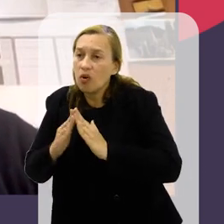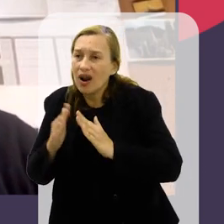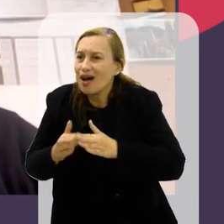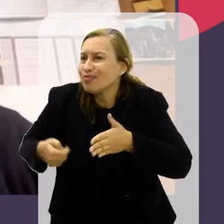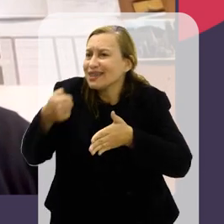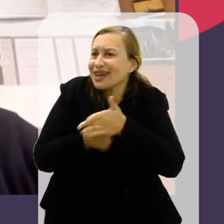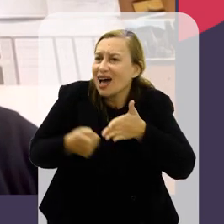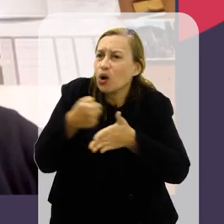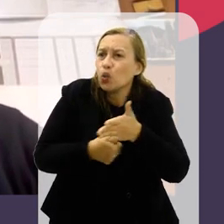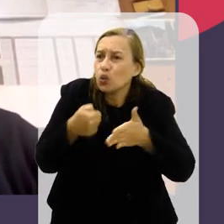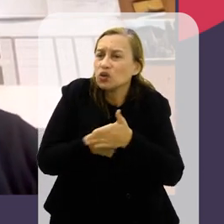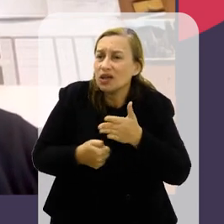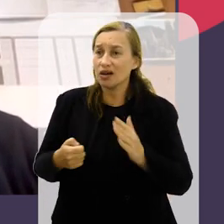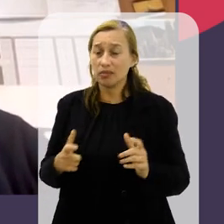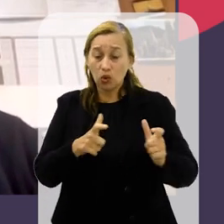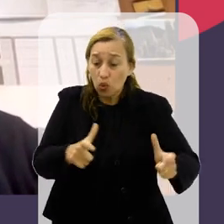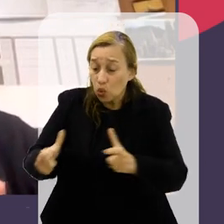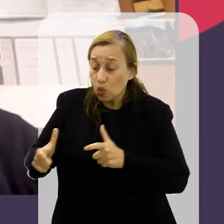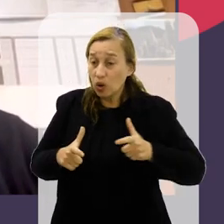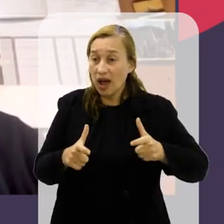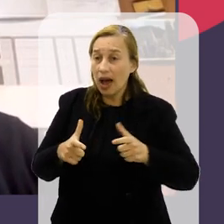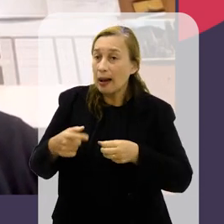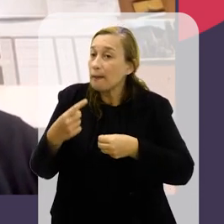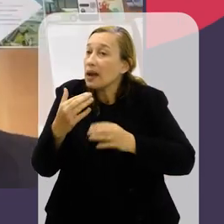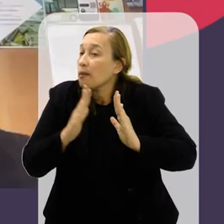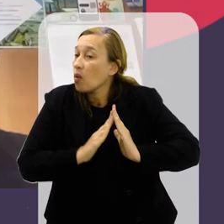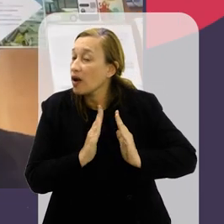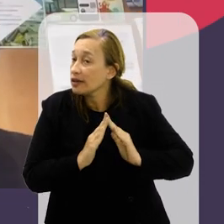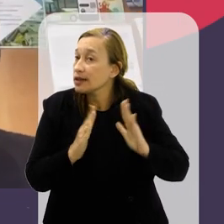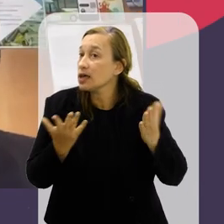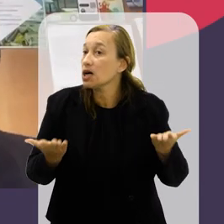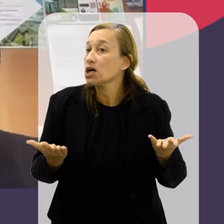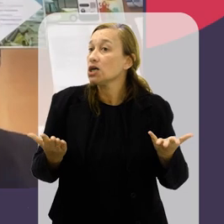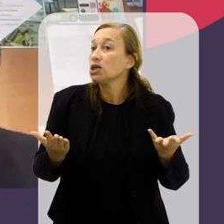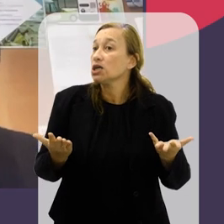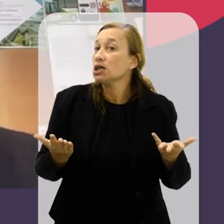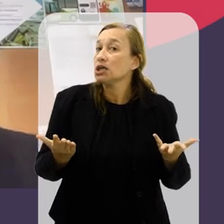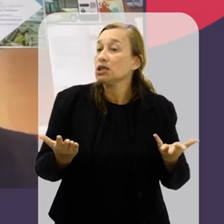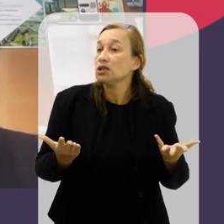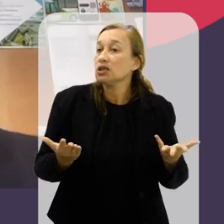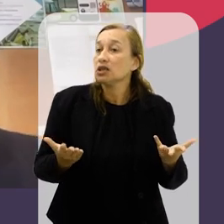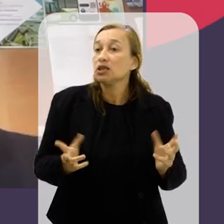morar nessa luta pela localização, pela moradia,